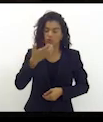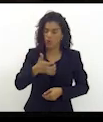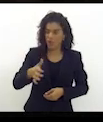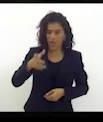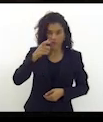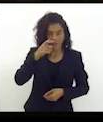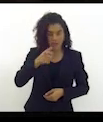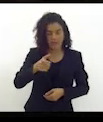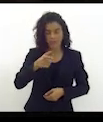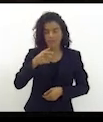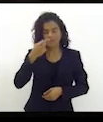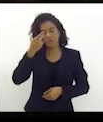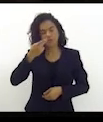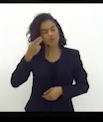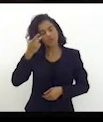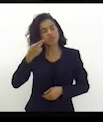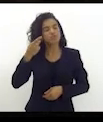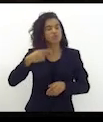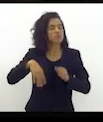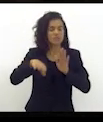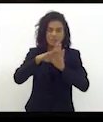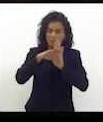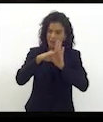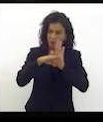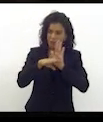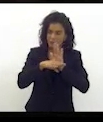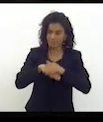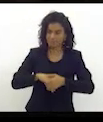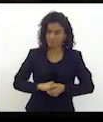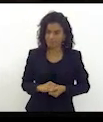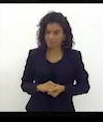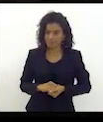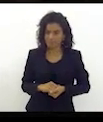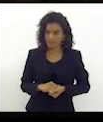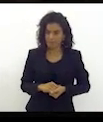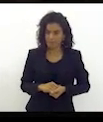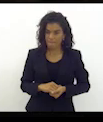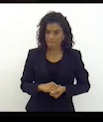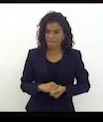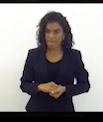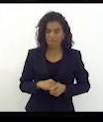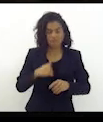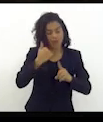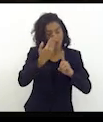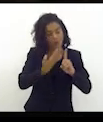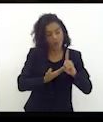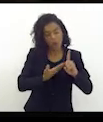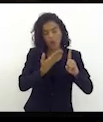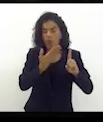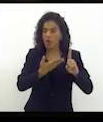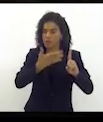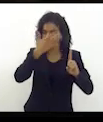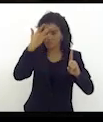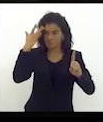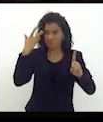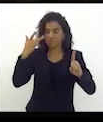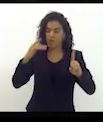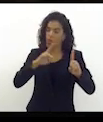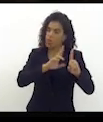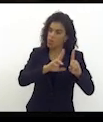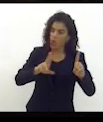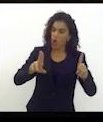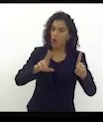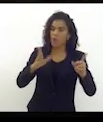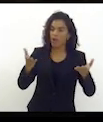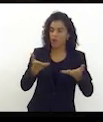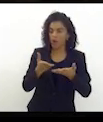político de ganho político nessa pauta dar honra a essa pessoa dando para o centro tecnológico de Cabo Frio